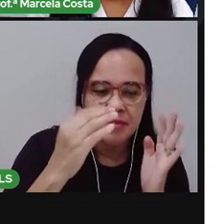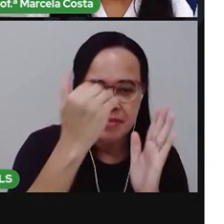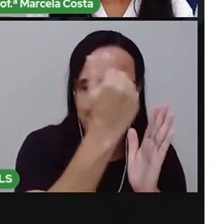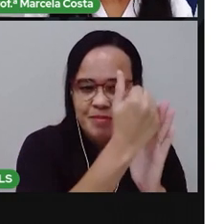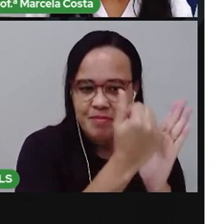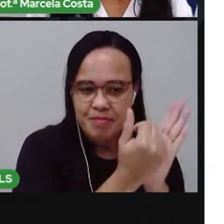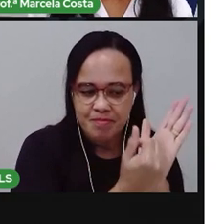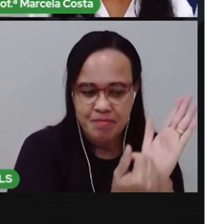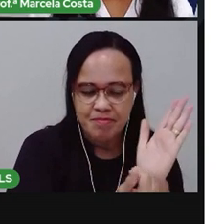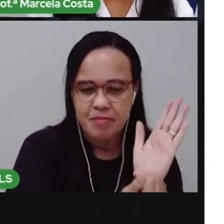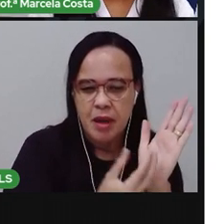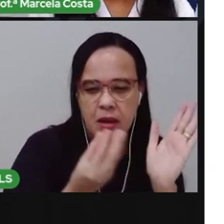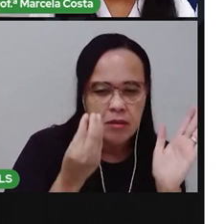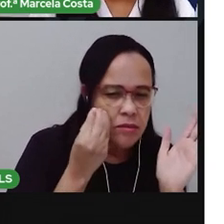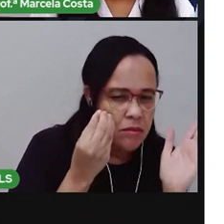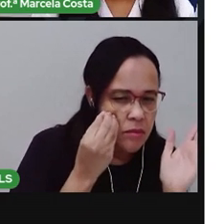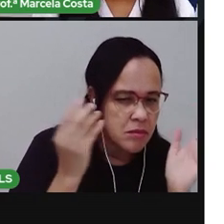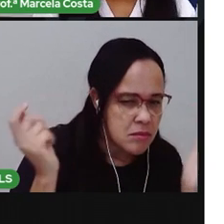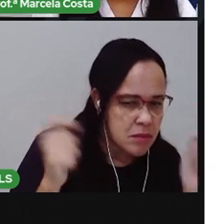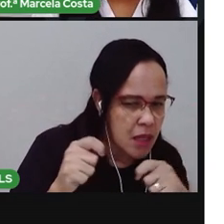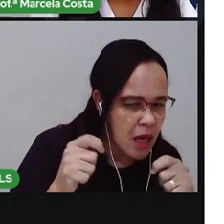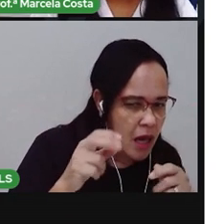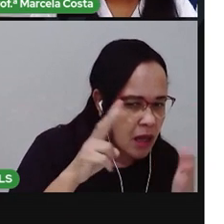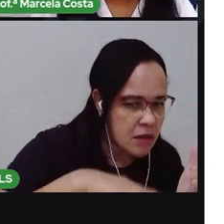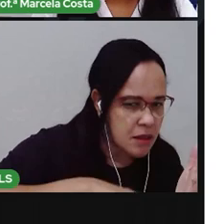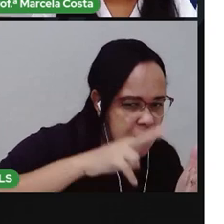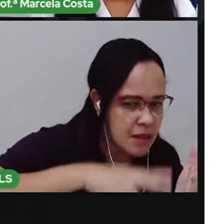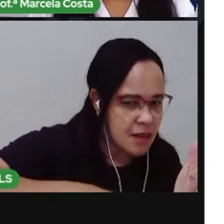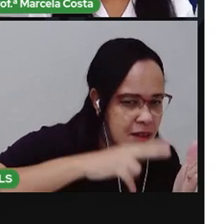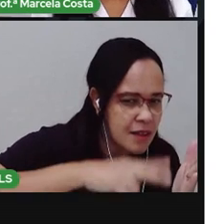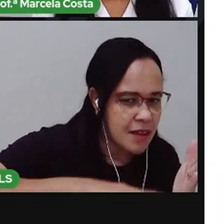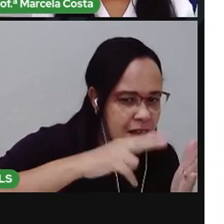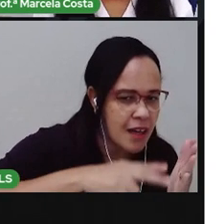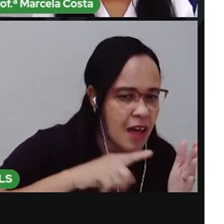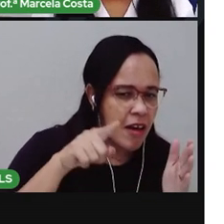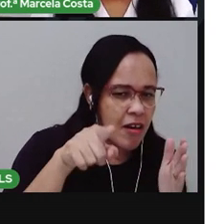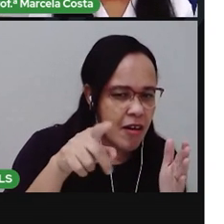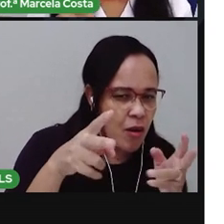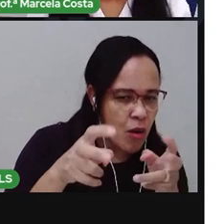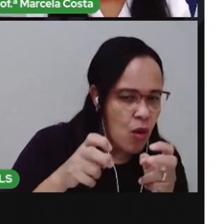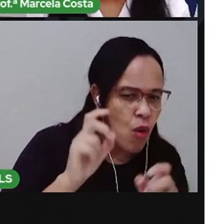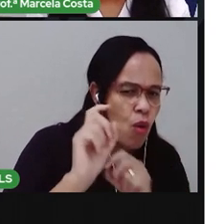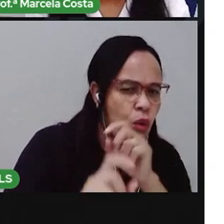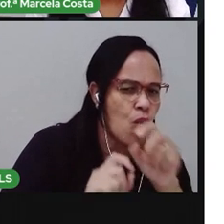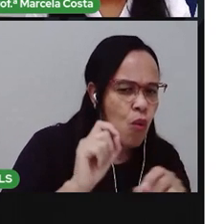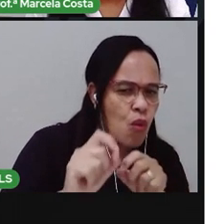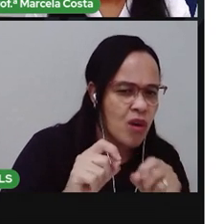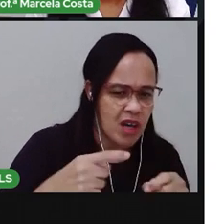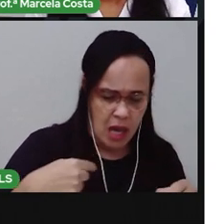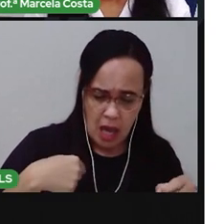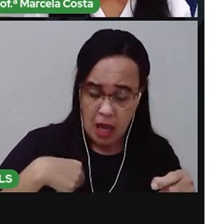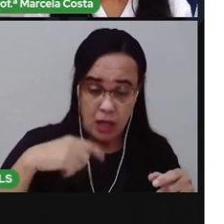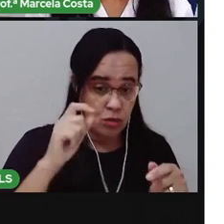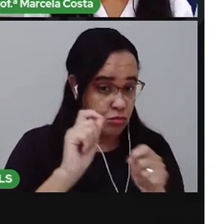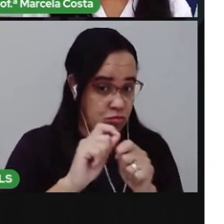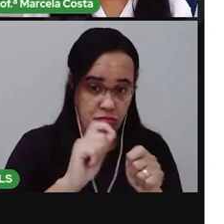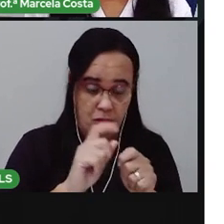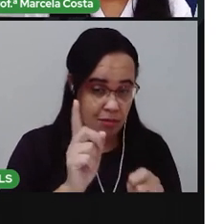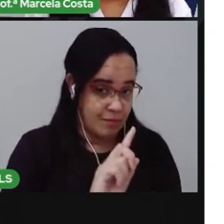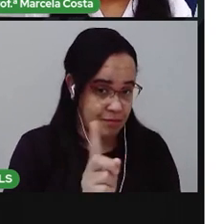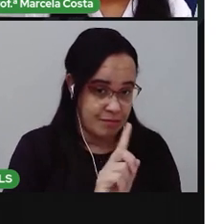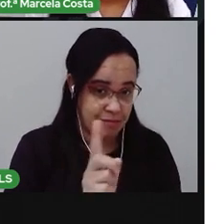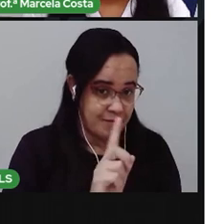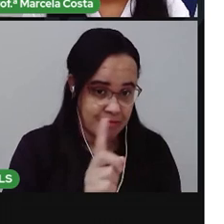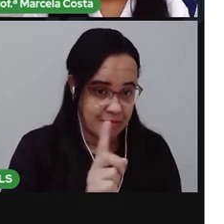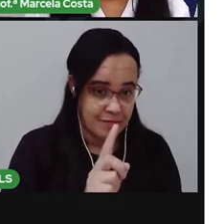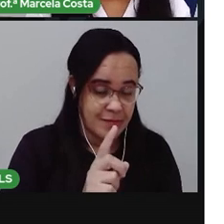ler. O que tem nessa lista que você não faz, você vai circular. O que você